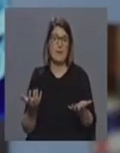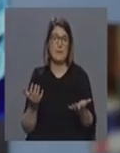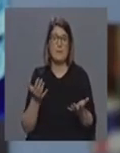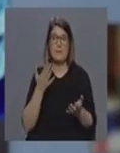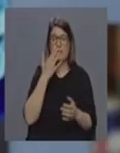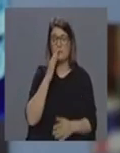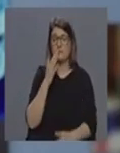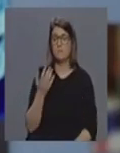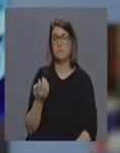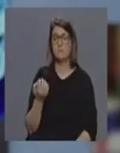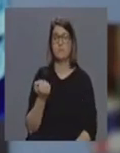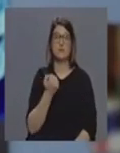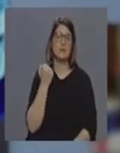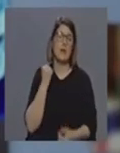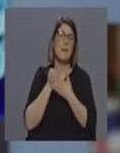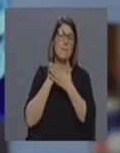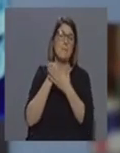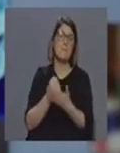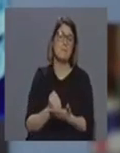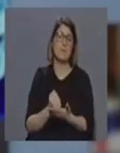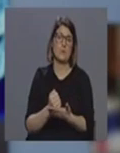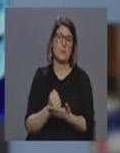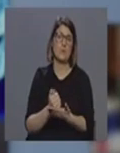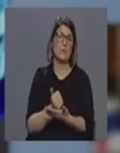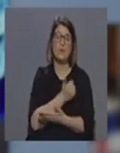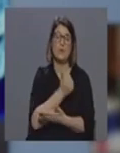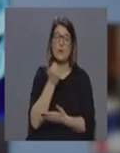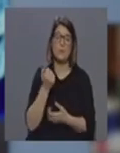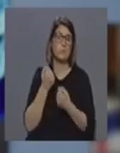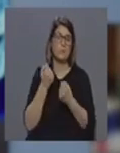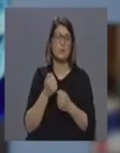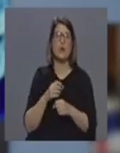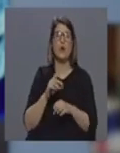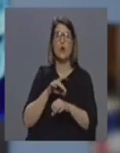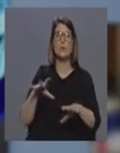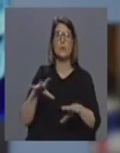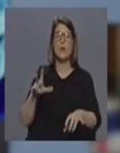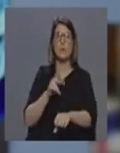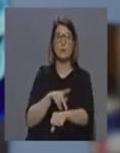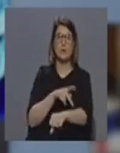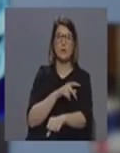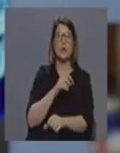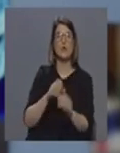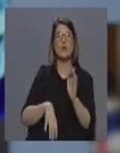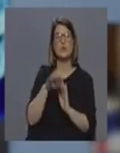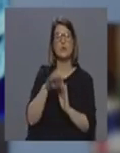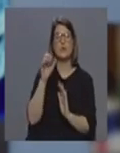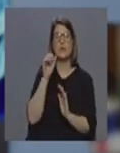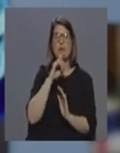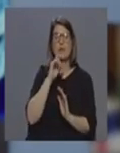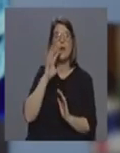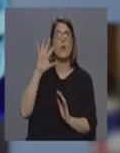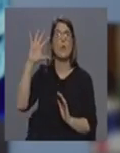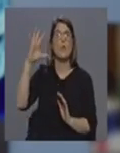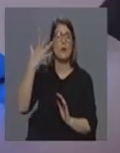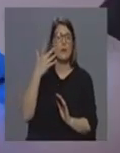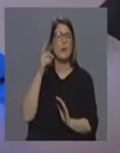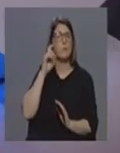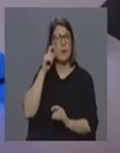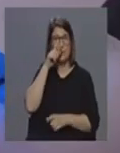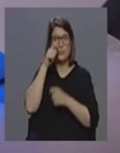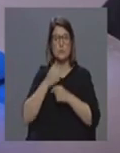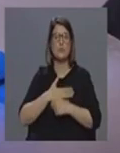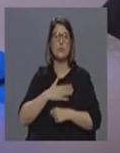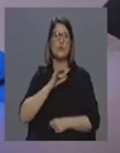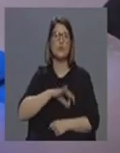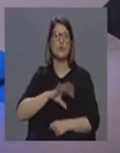Fio Cabo qualquer tipo de resposta que pudesse ser dada da melhor forma em E é o hospital de Ponta Elegada poderá ter essas condições que garantam a segurança dos profissionais? O